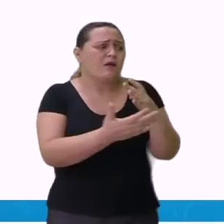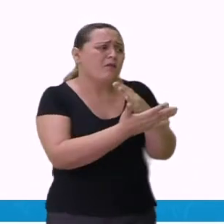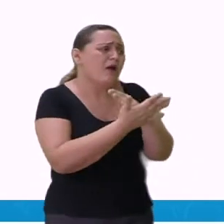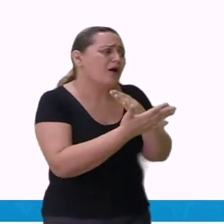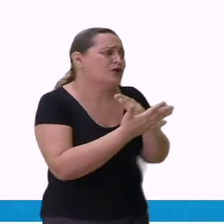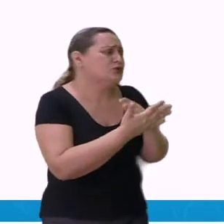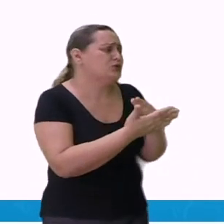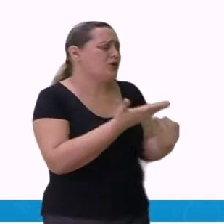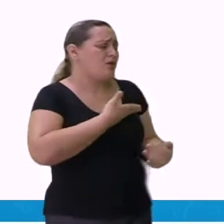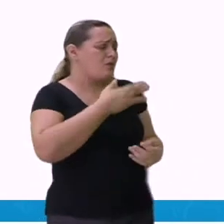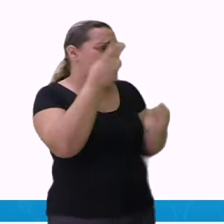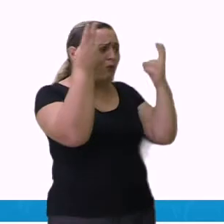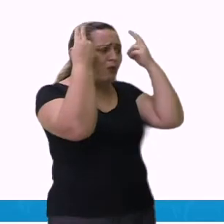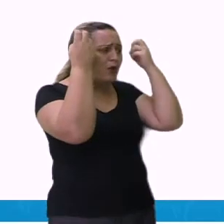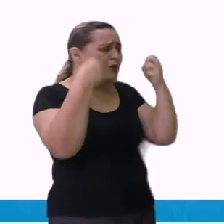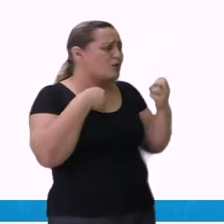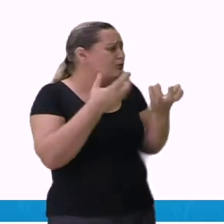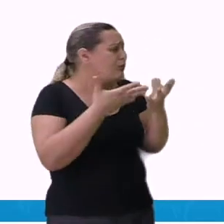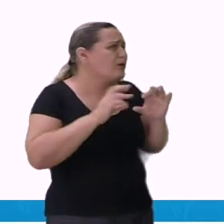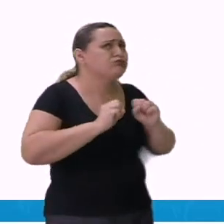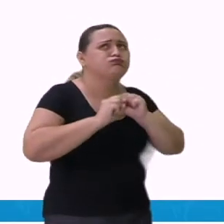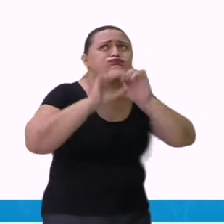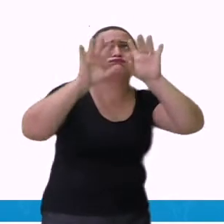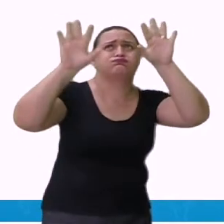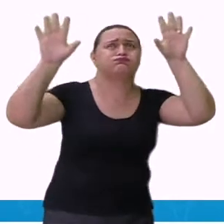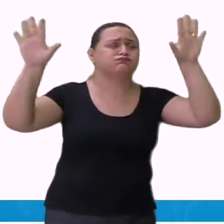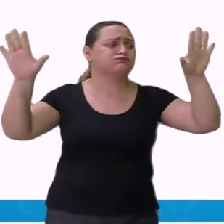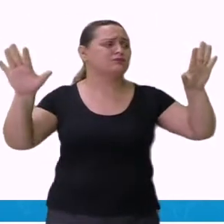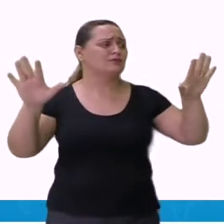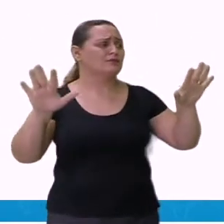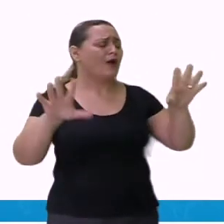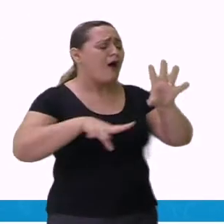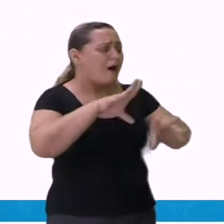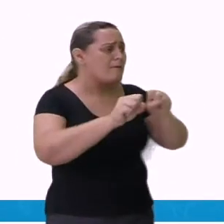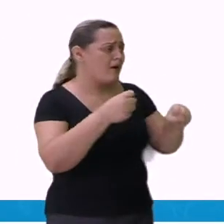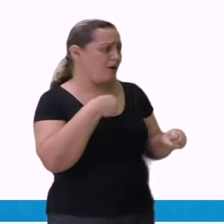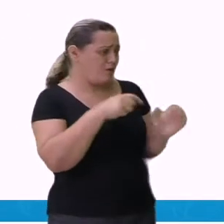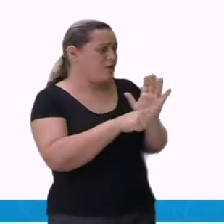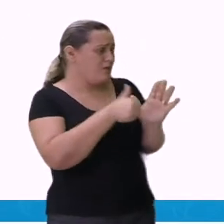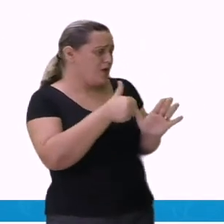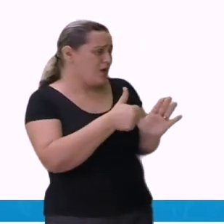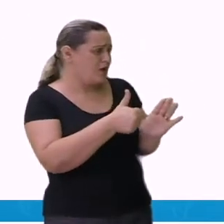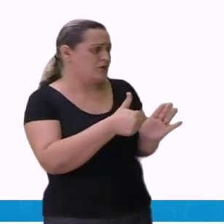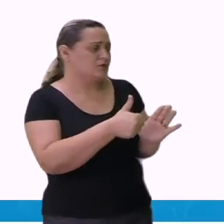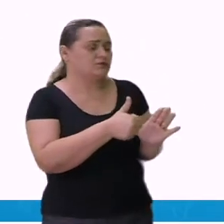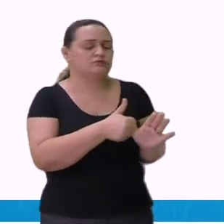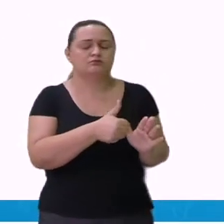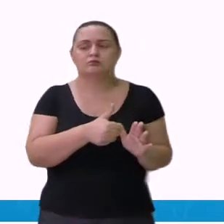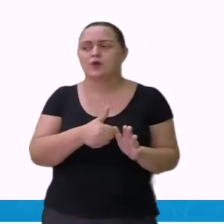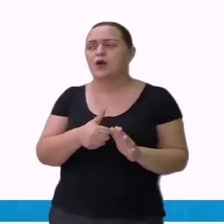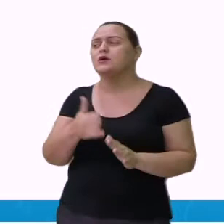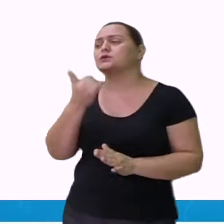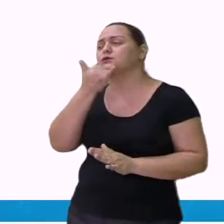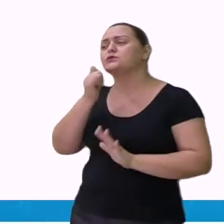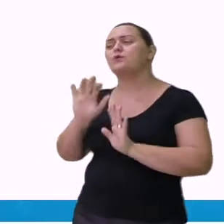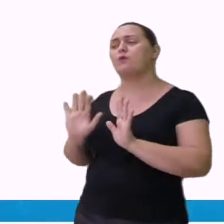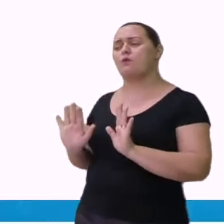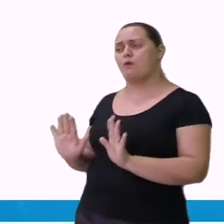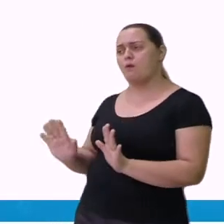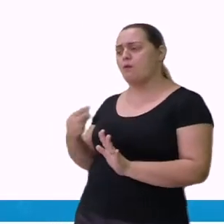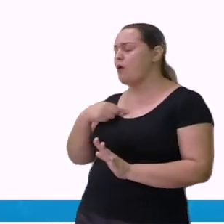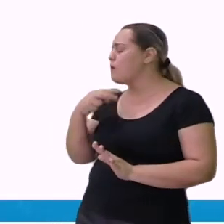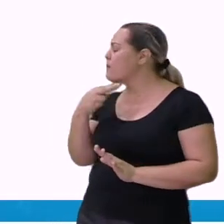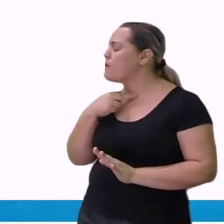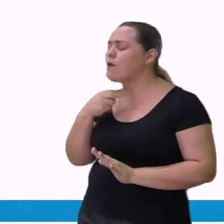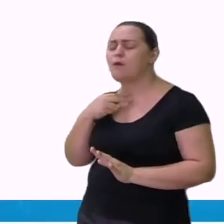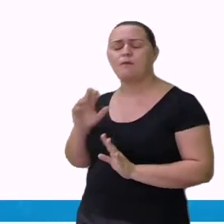ser levada pela ventania. Me amarre primeiro. Desculpe, comadre onça, mas não